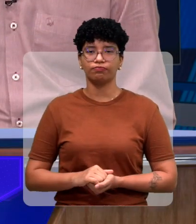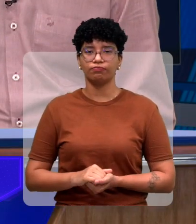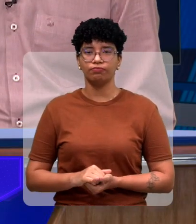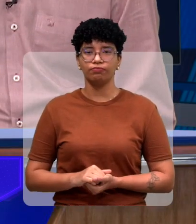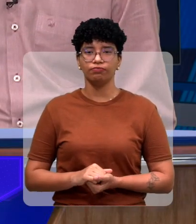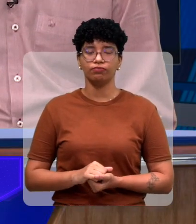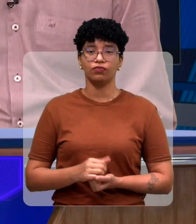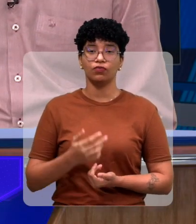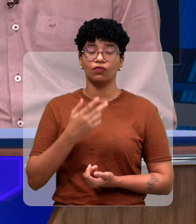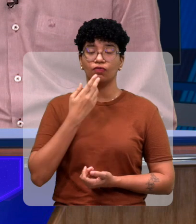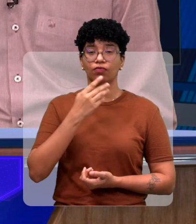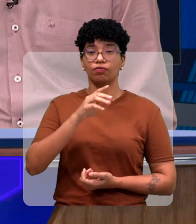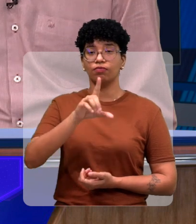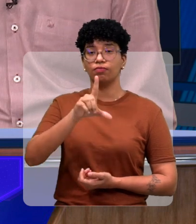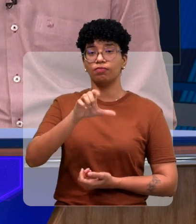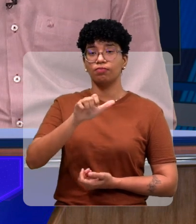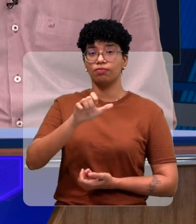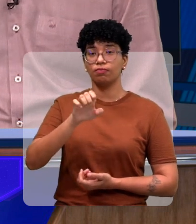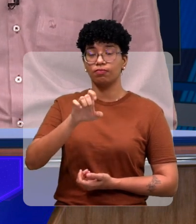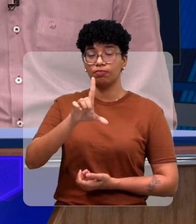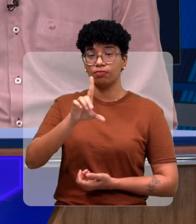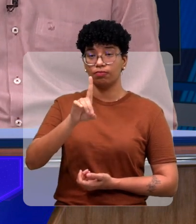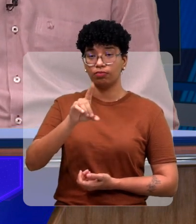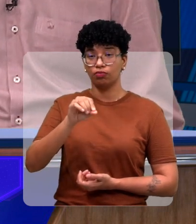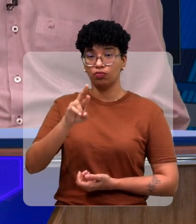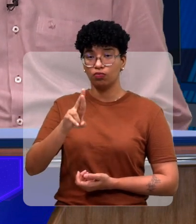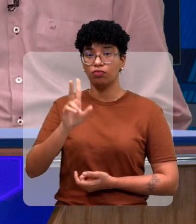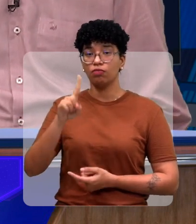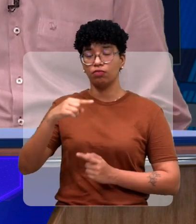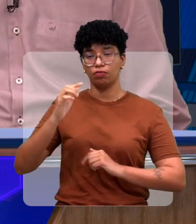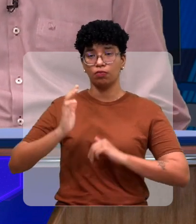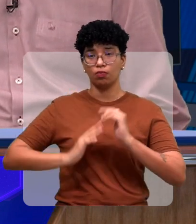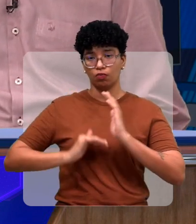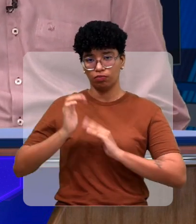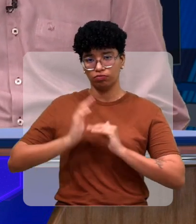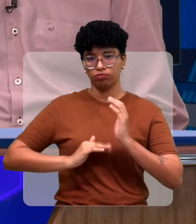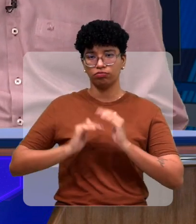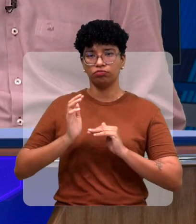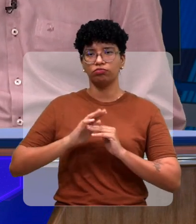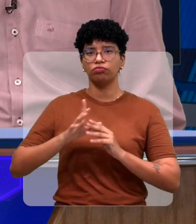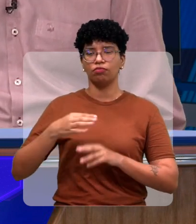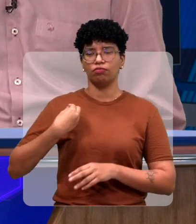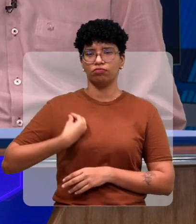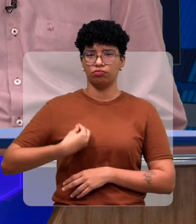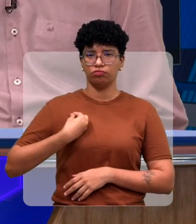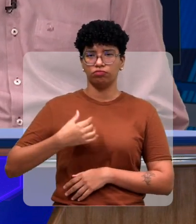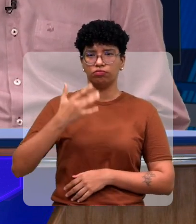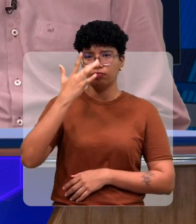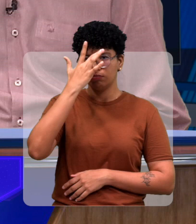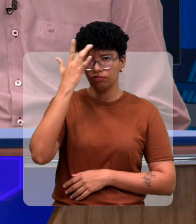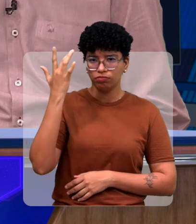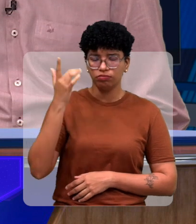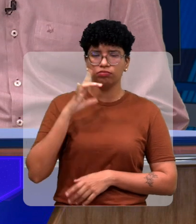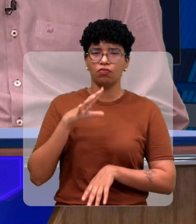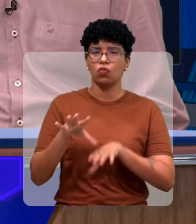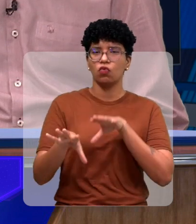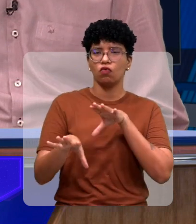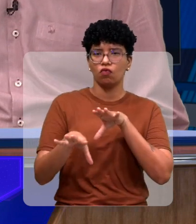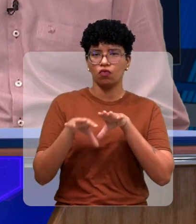Fica... Quando você fala de leidor, hoje, leidor já é uma profissão, né? Já existem pessoas